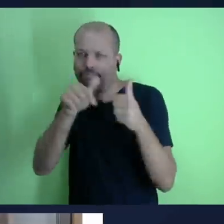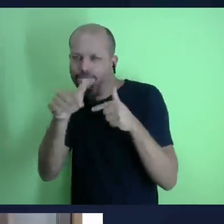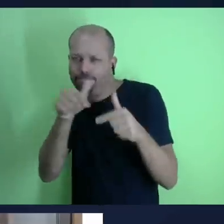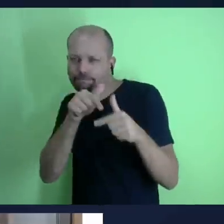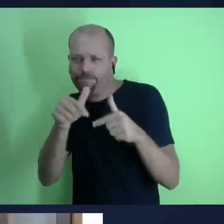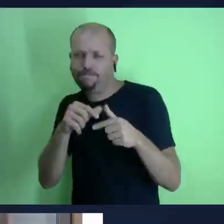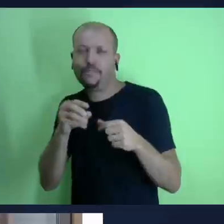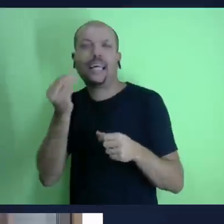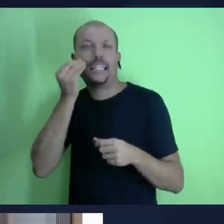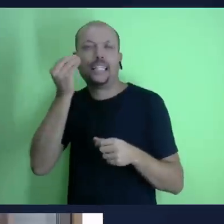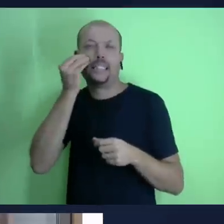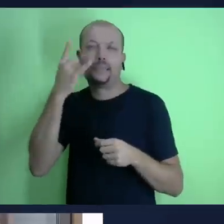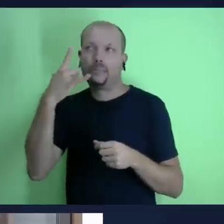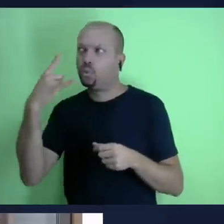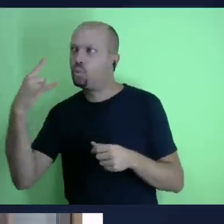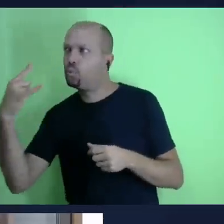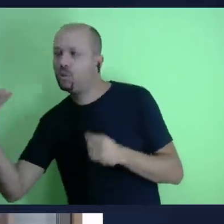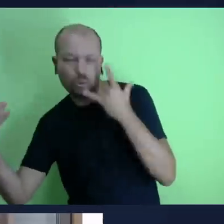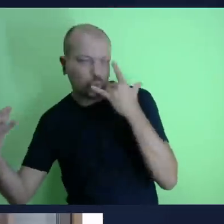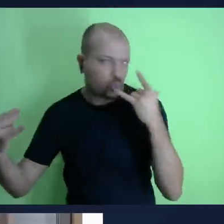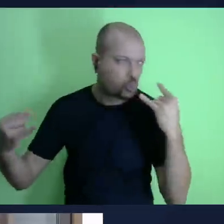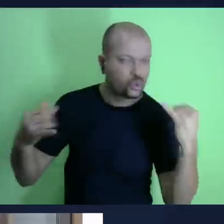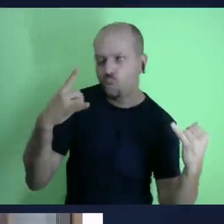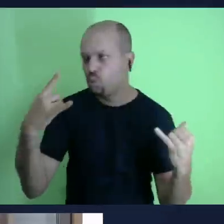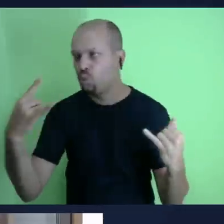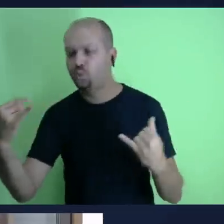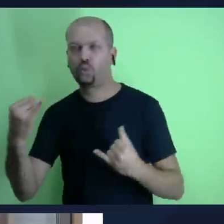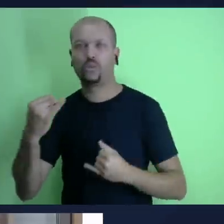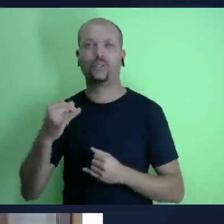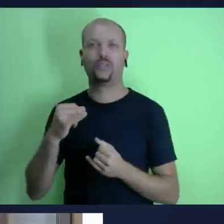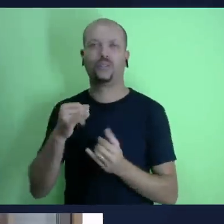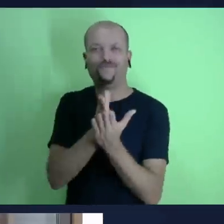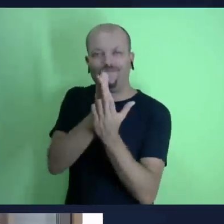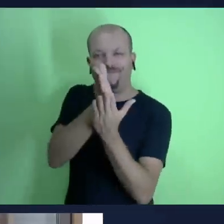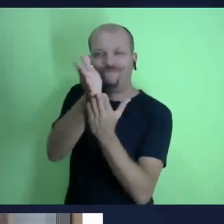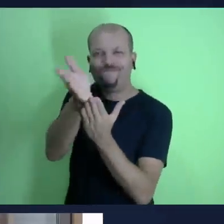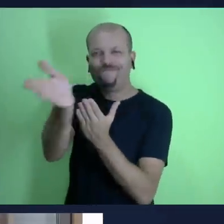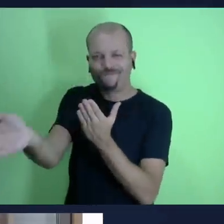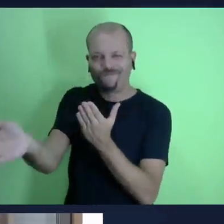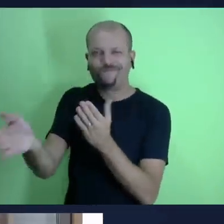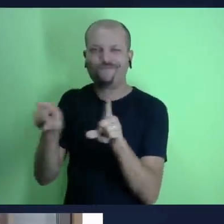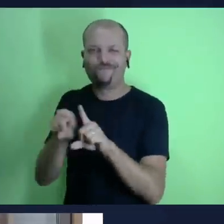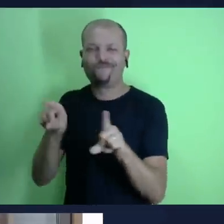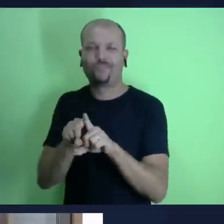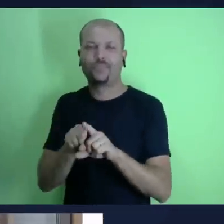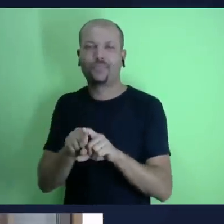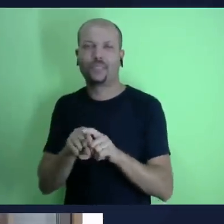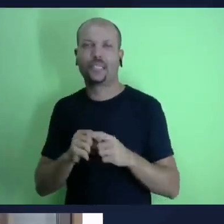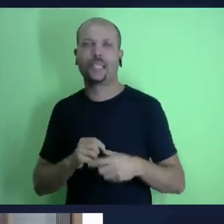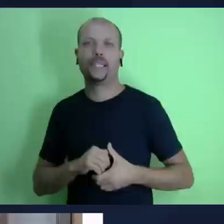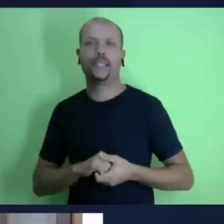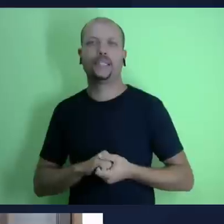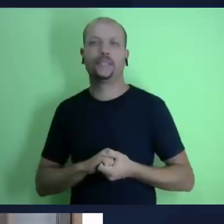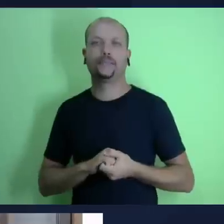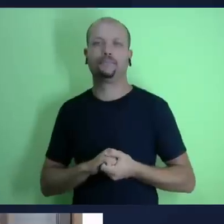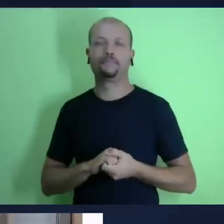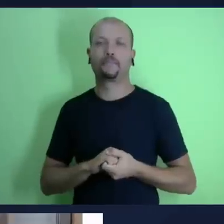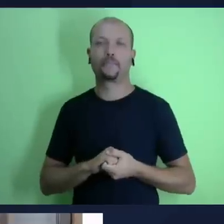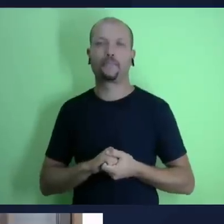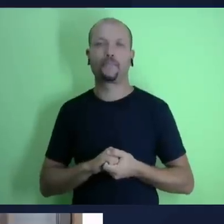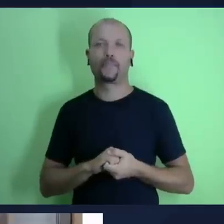são muitas as coisas que chamam a nossa atenção as muitas luzes as muitas coisas que nos atraem